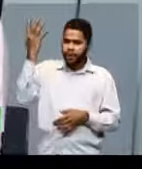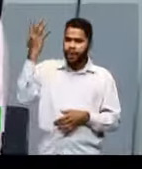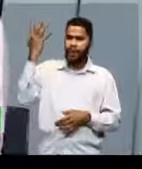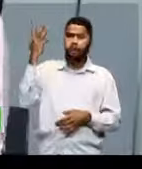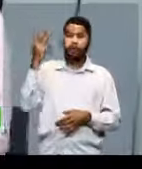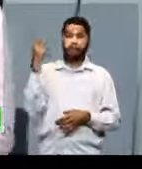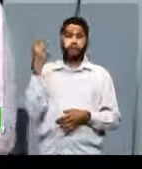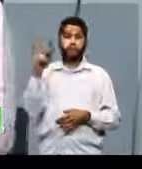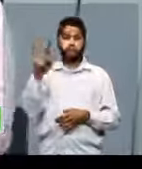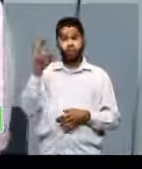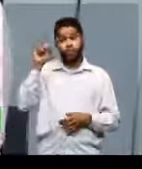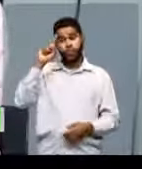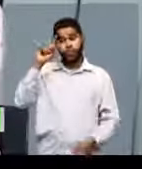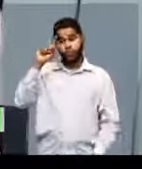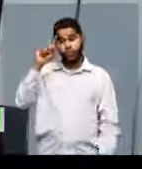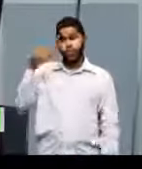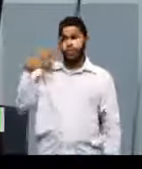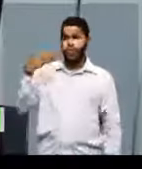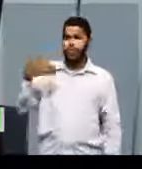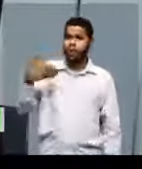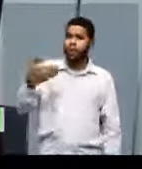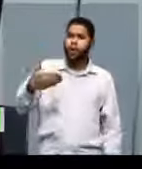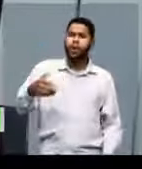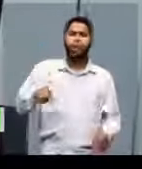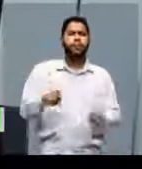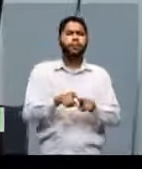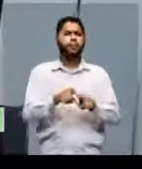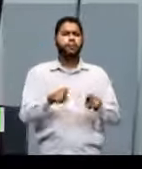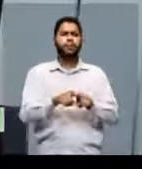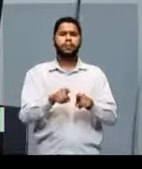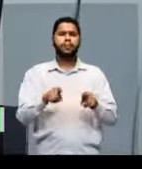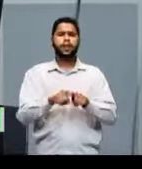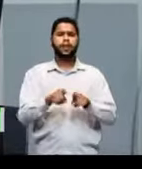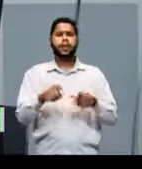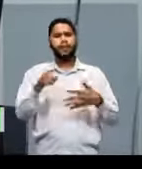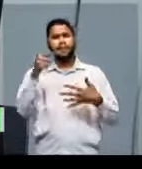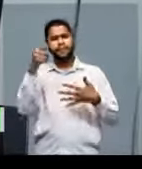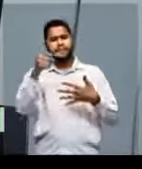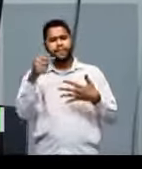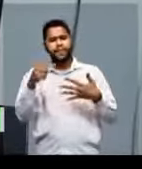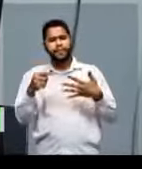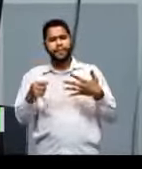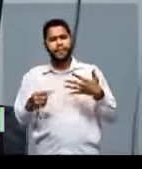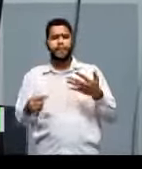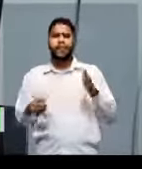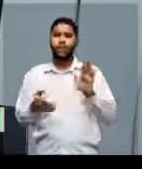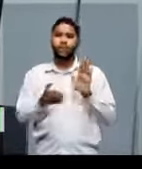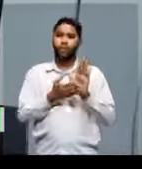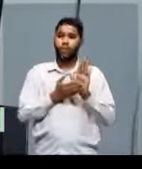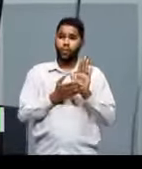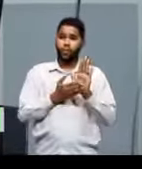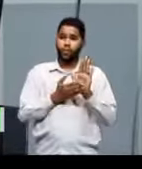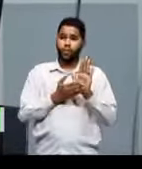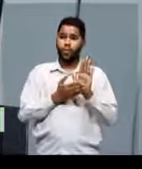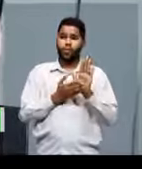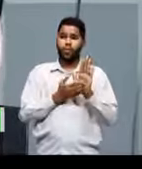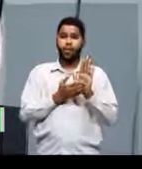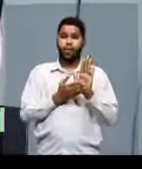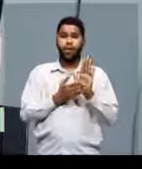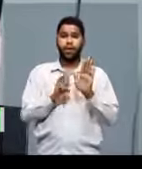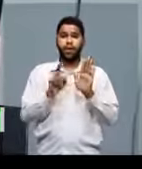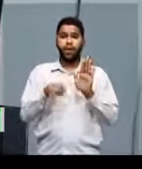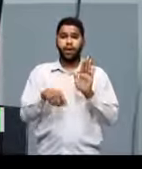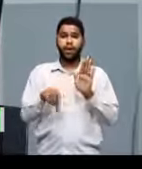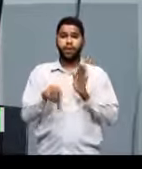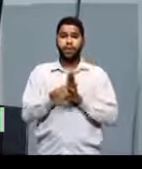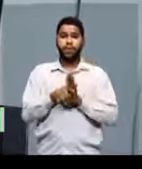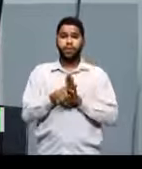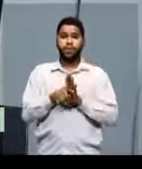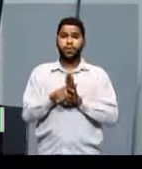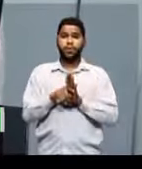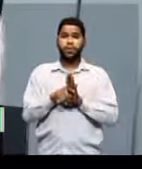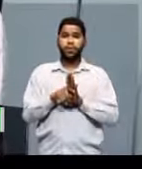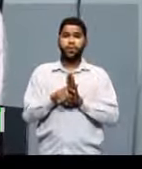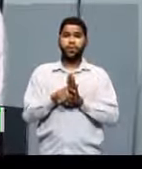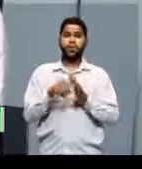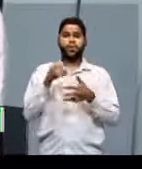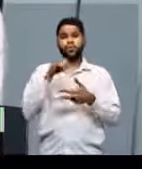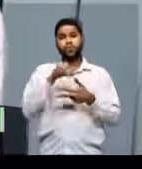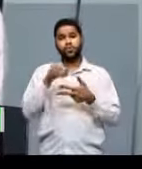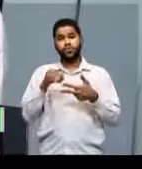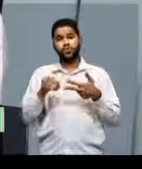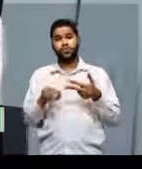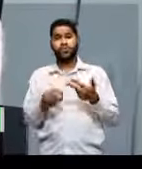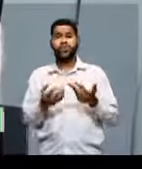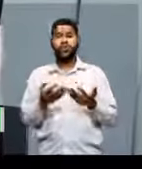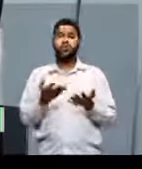do seu cotidiano, reflita melhor a respeito das questões que estão sendo propostas naquela folha do exame nacional, e a